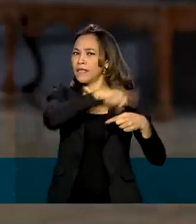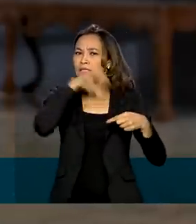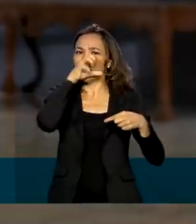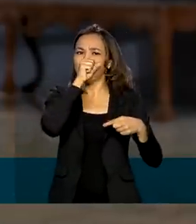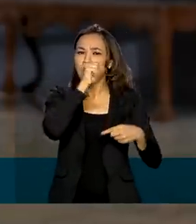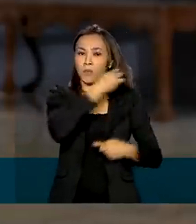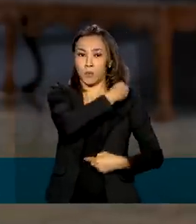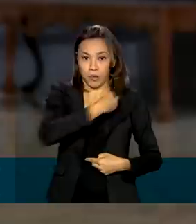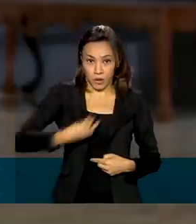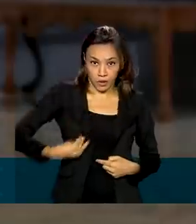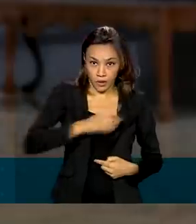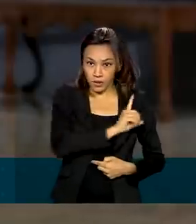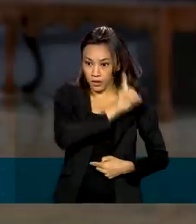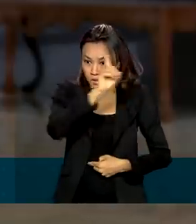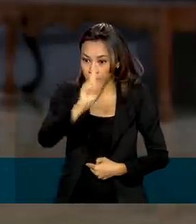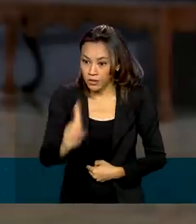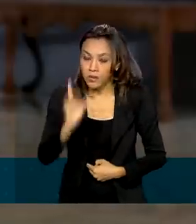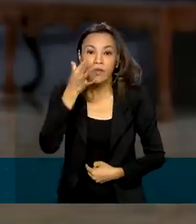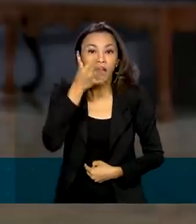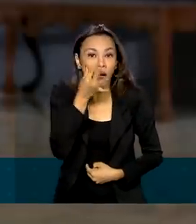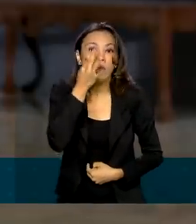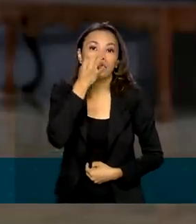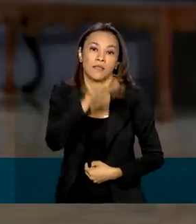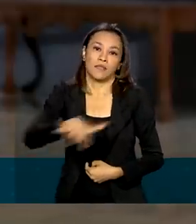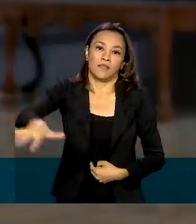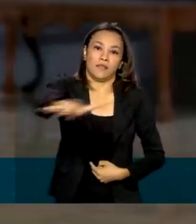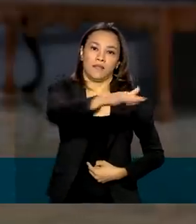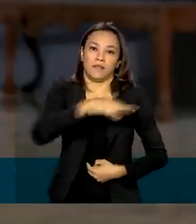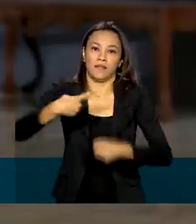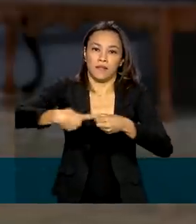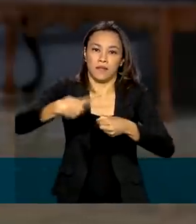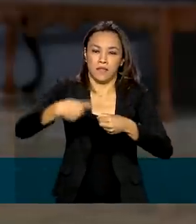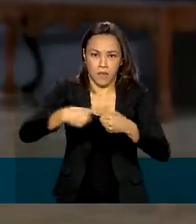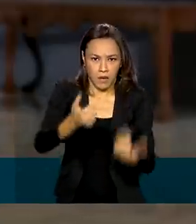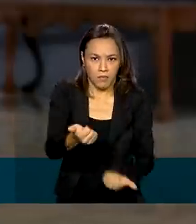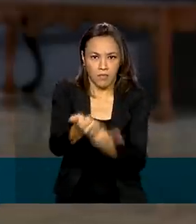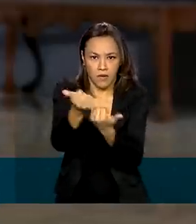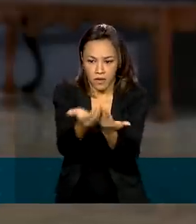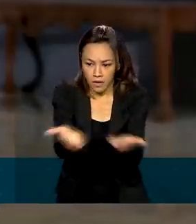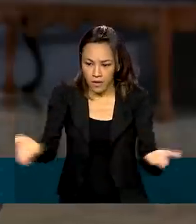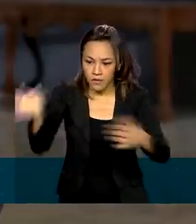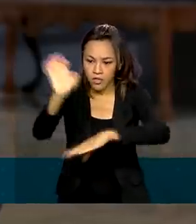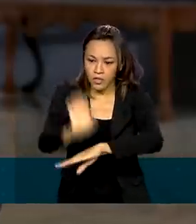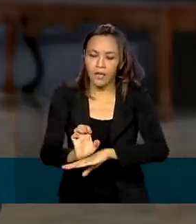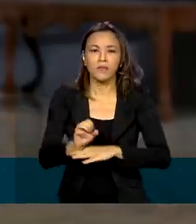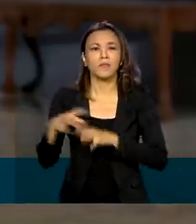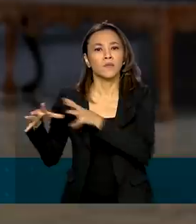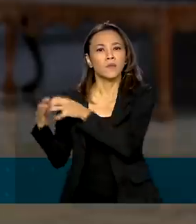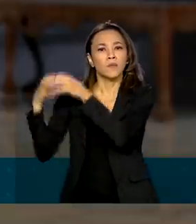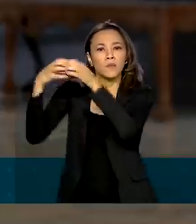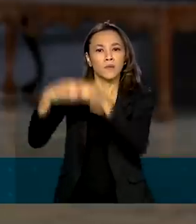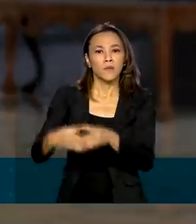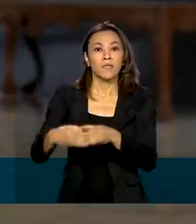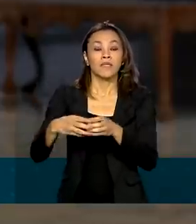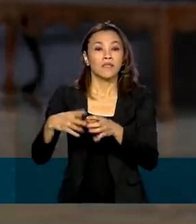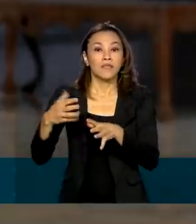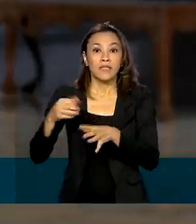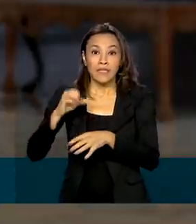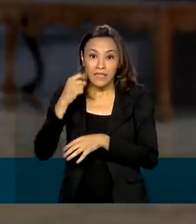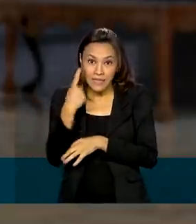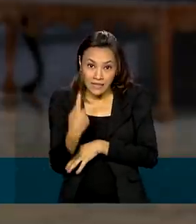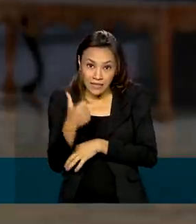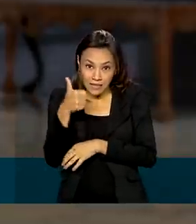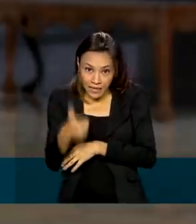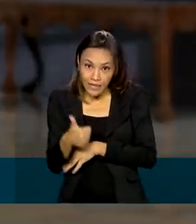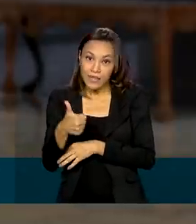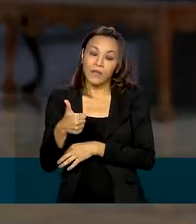acompanhar as ações de enfrentamento à pandemia no estado. Ele desembarcou com 132 mil doses da vacina